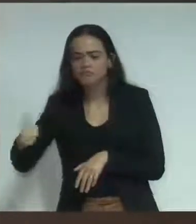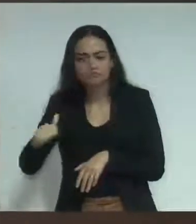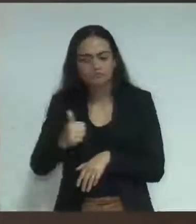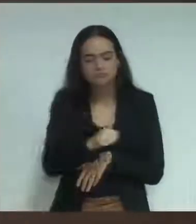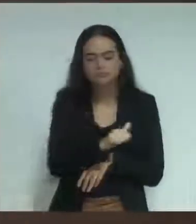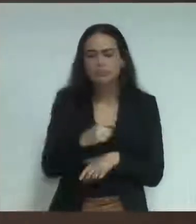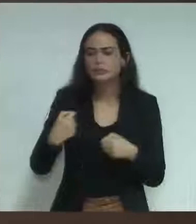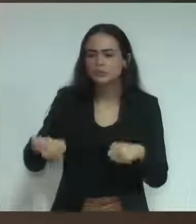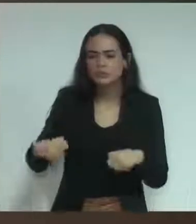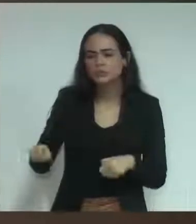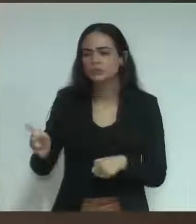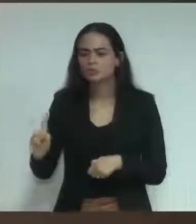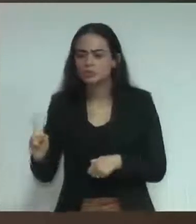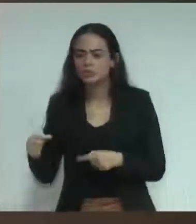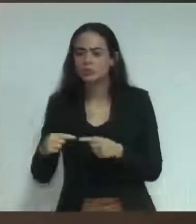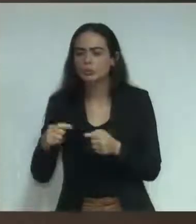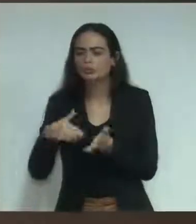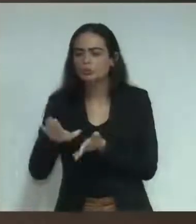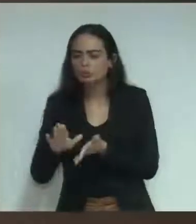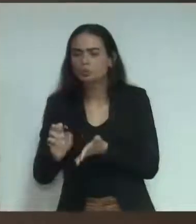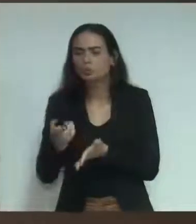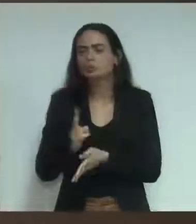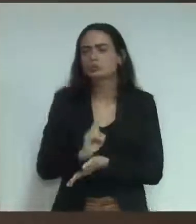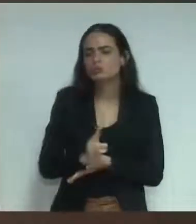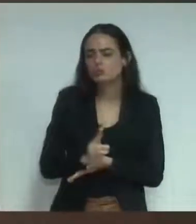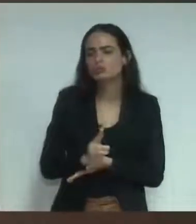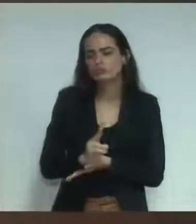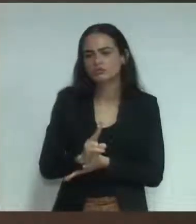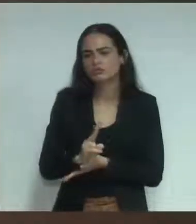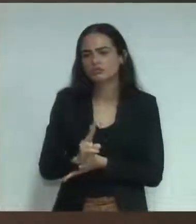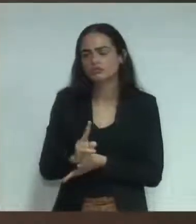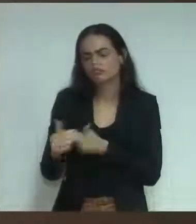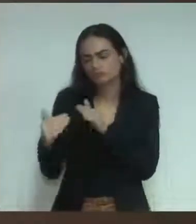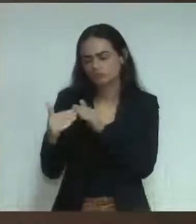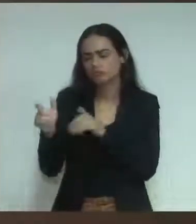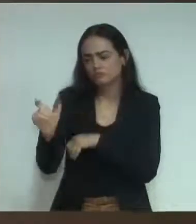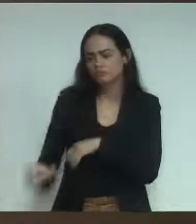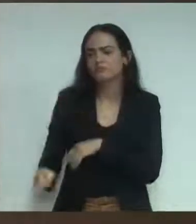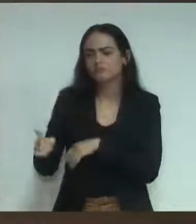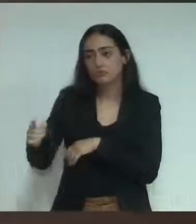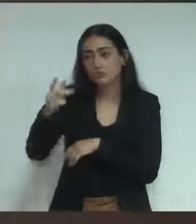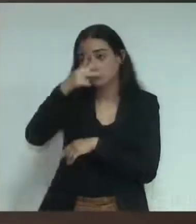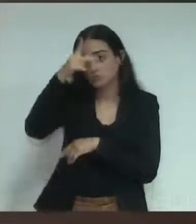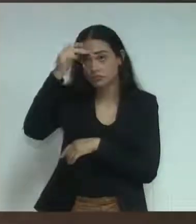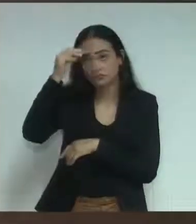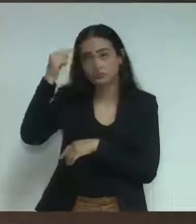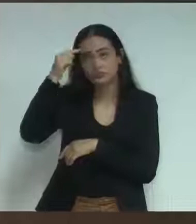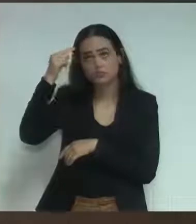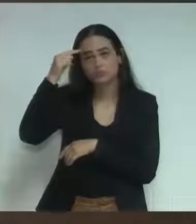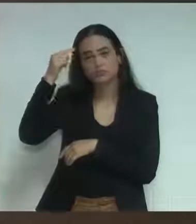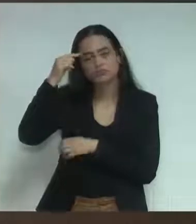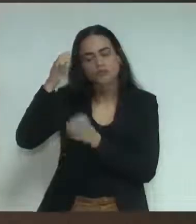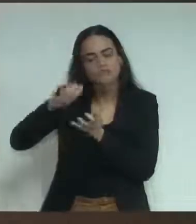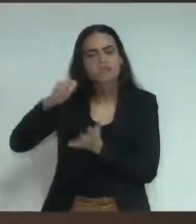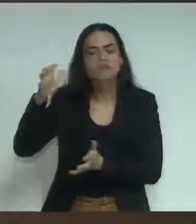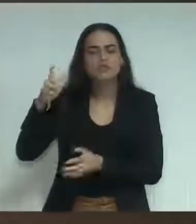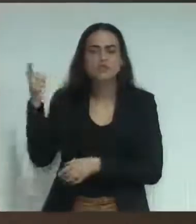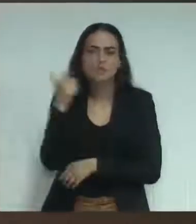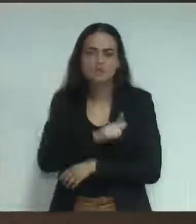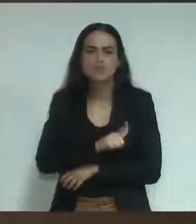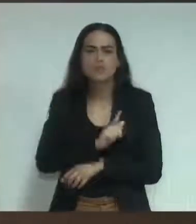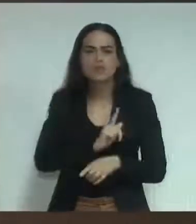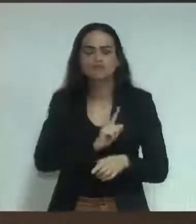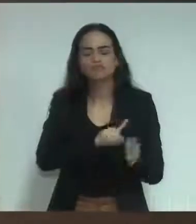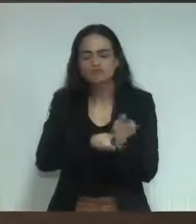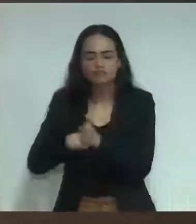E concordo com a vereadora Ana, espero que ele sempre use o critério da capacidade, preparo, competência e confiança